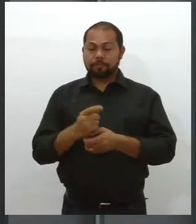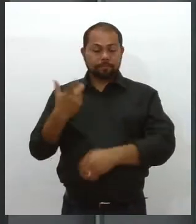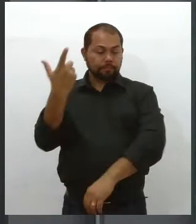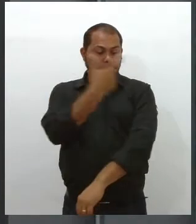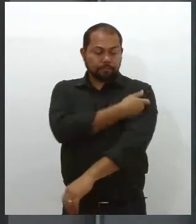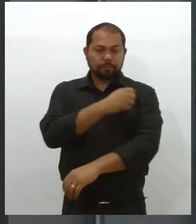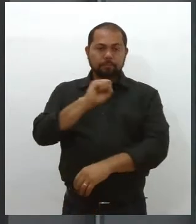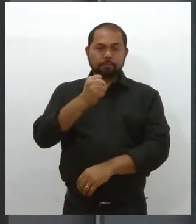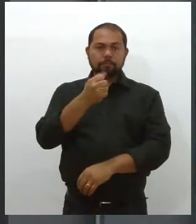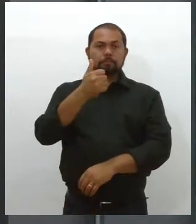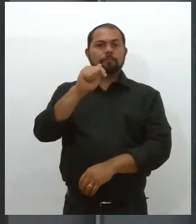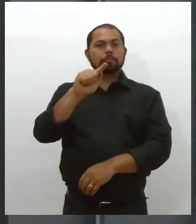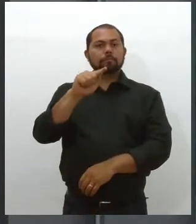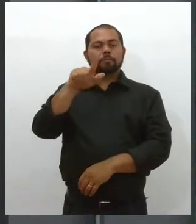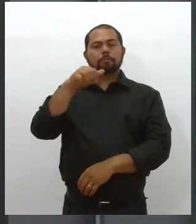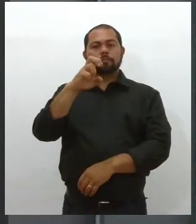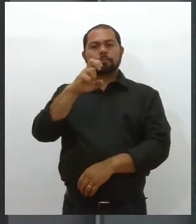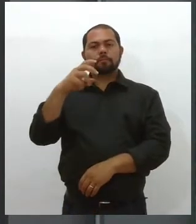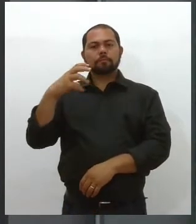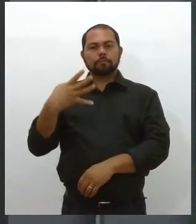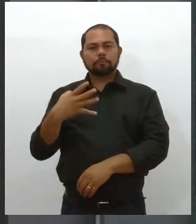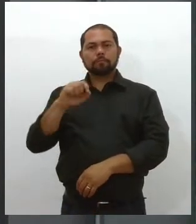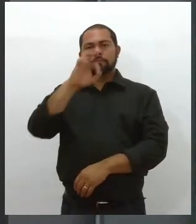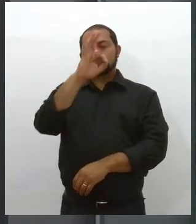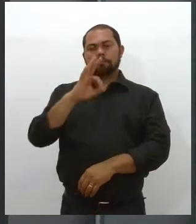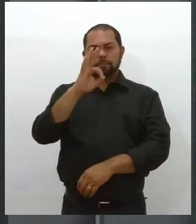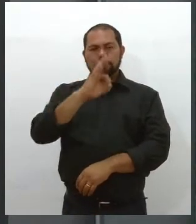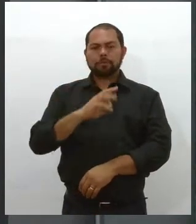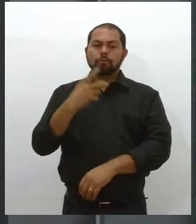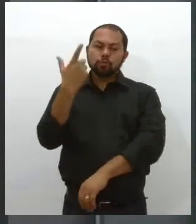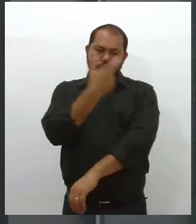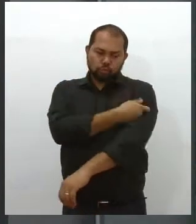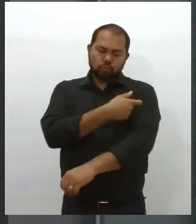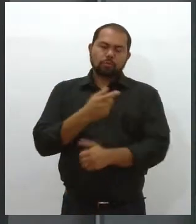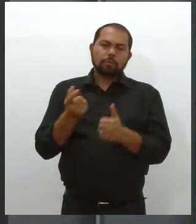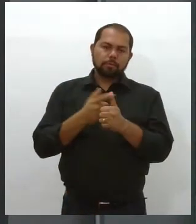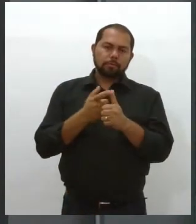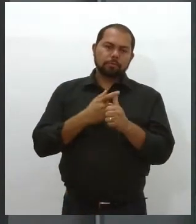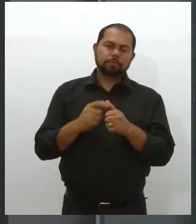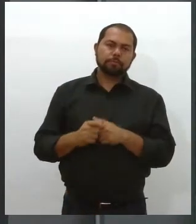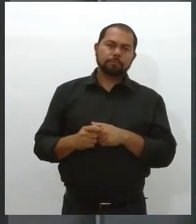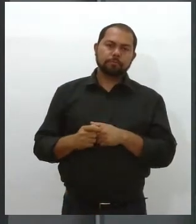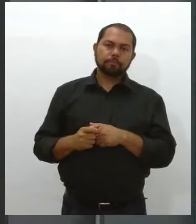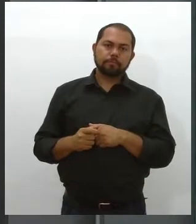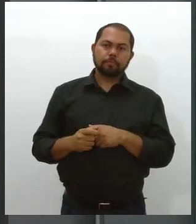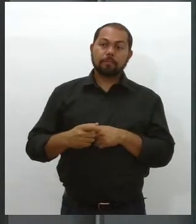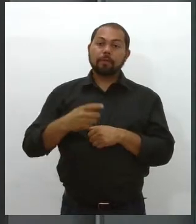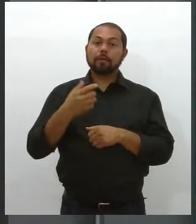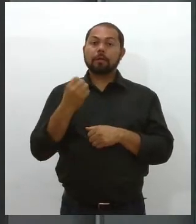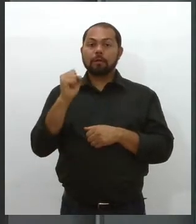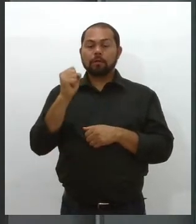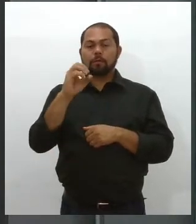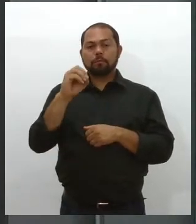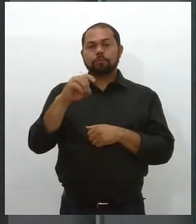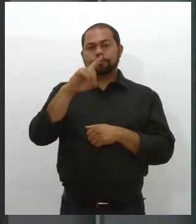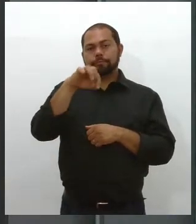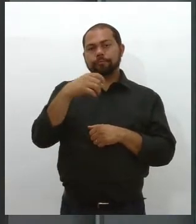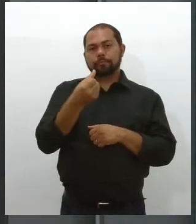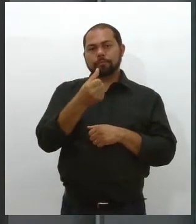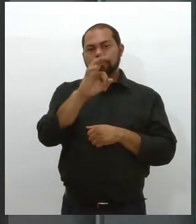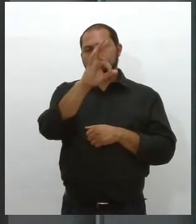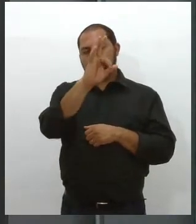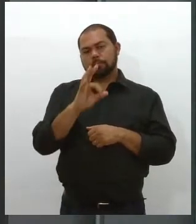,54% da população foi vacinada com a primeira dose e 80,68% com a segunda.